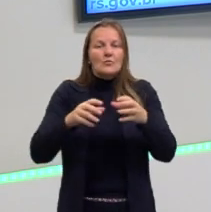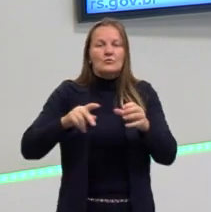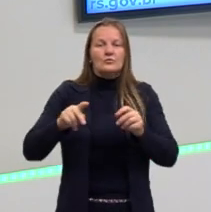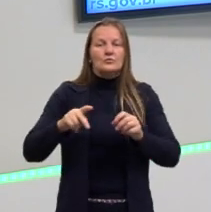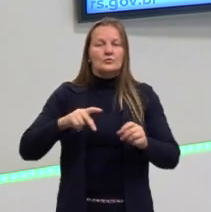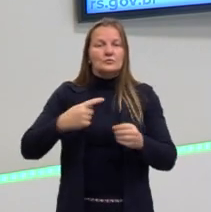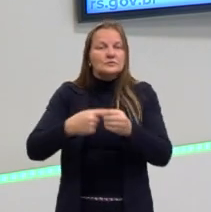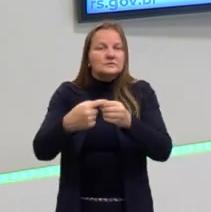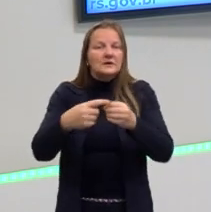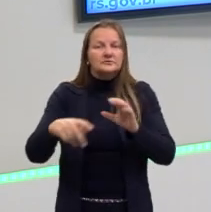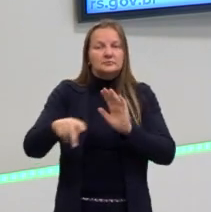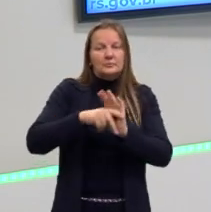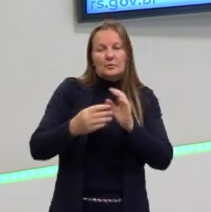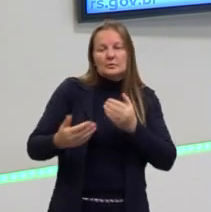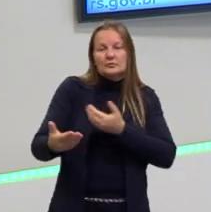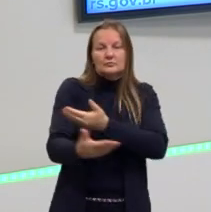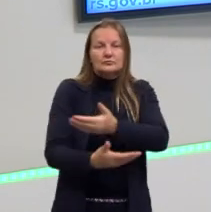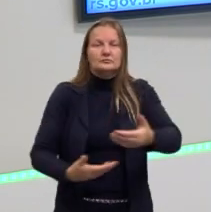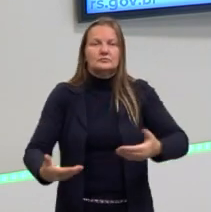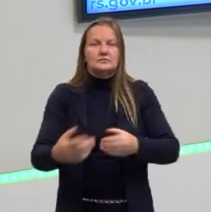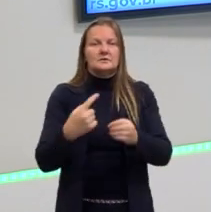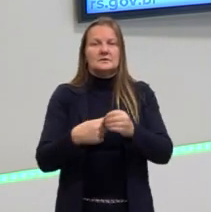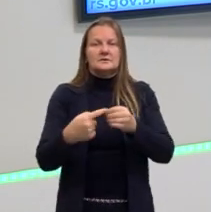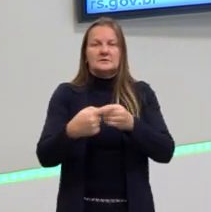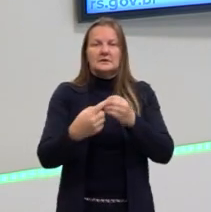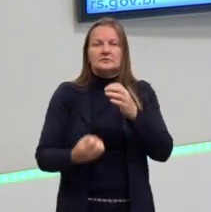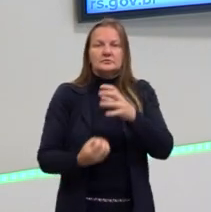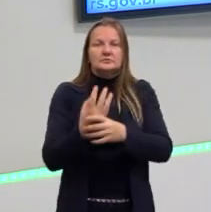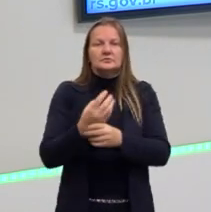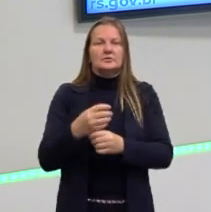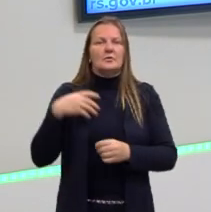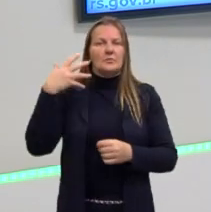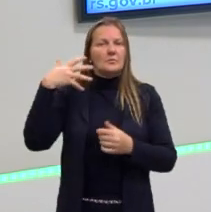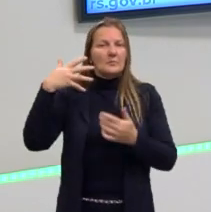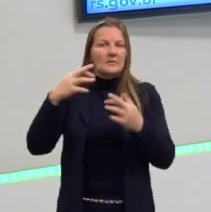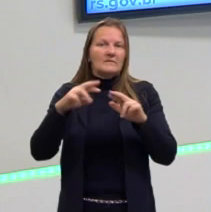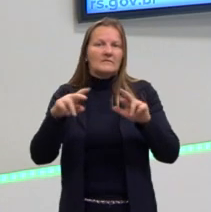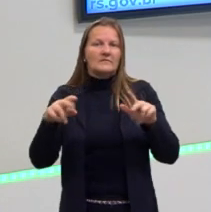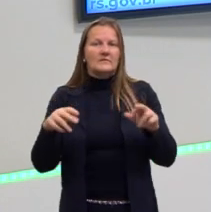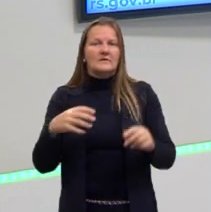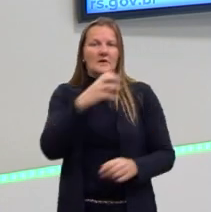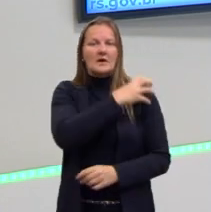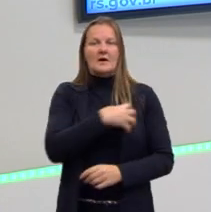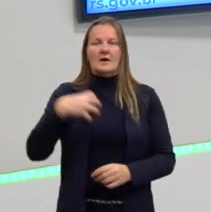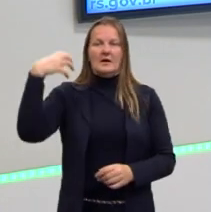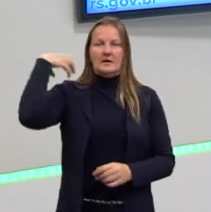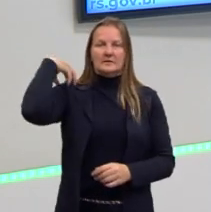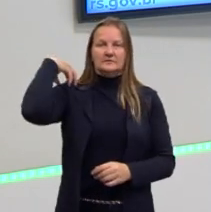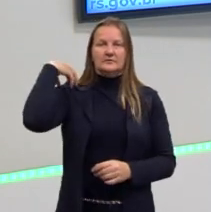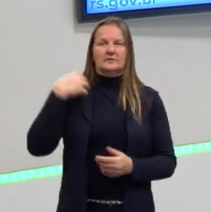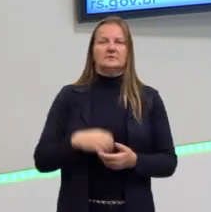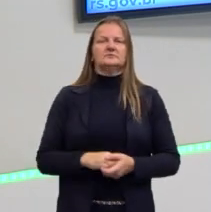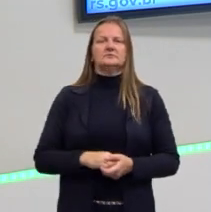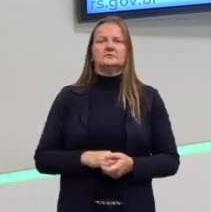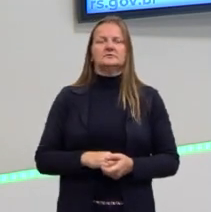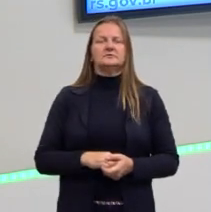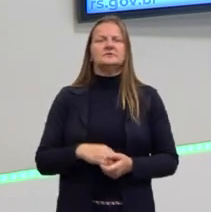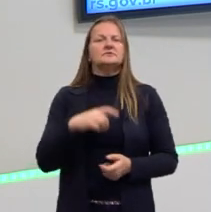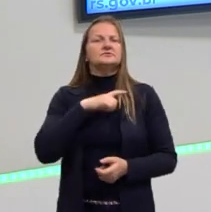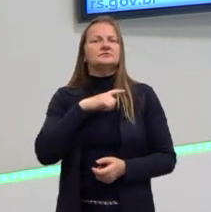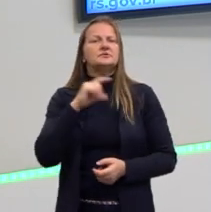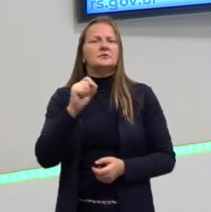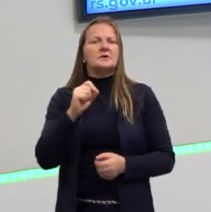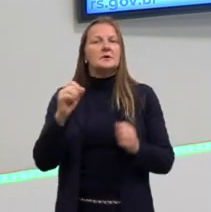cidade, com os cívitas que os gregos realizavam. Tanto é que para Aristóteles, só valia, só tinha